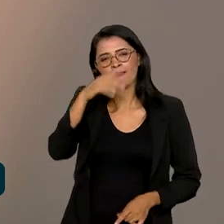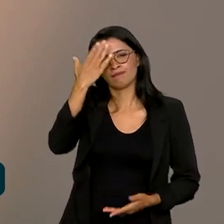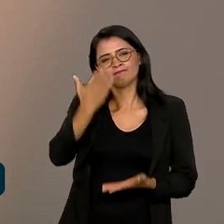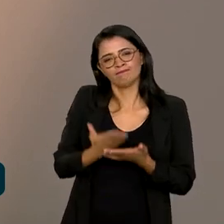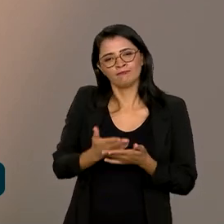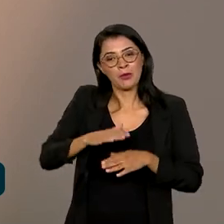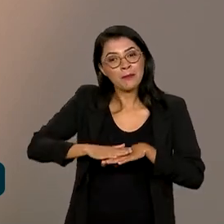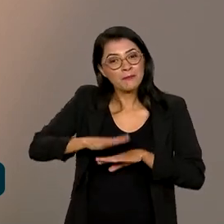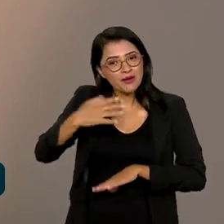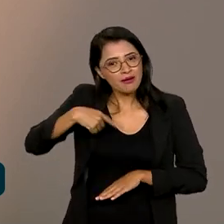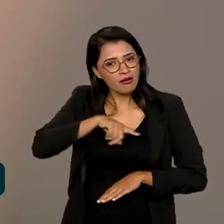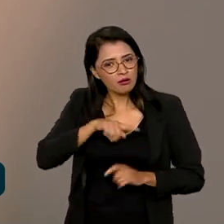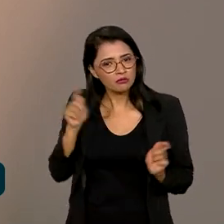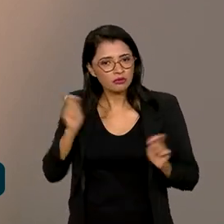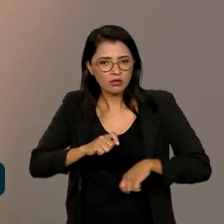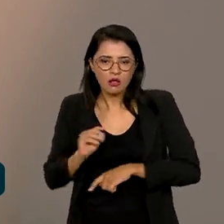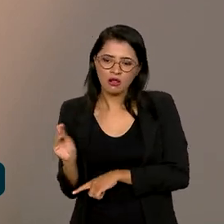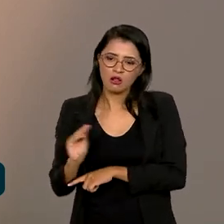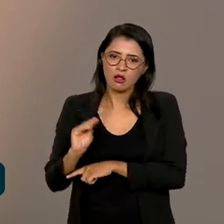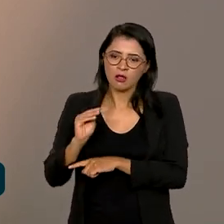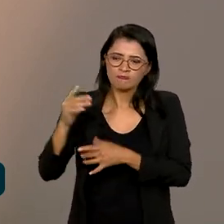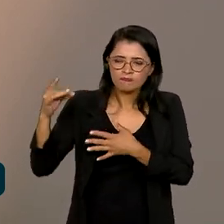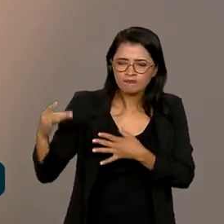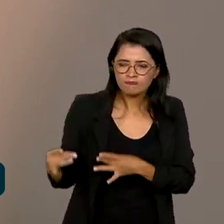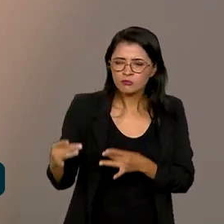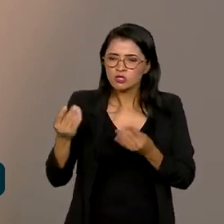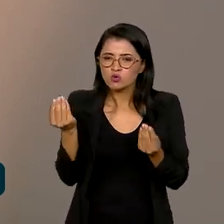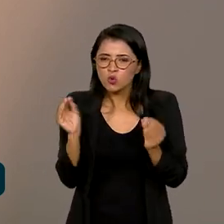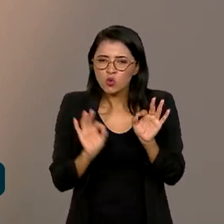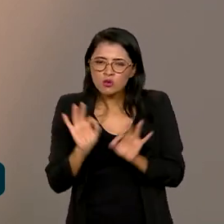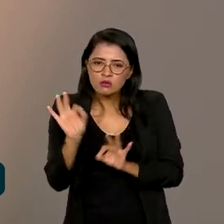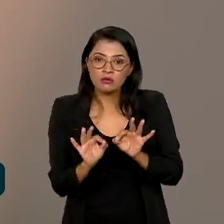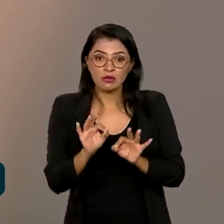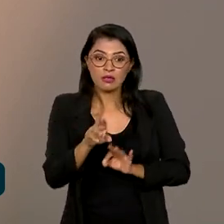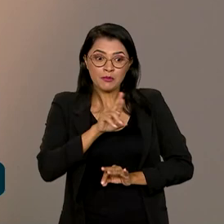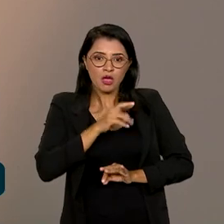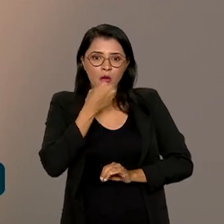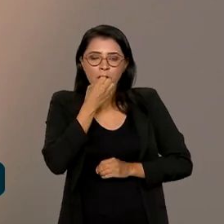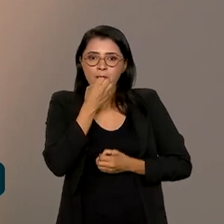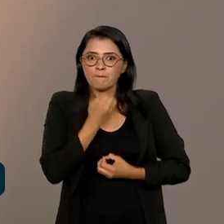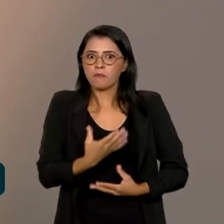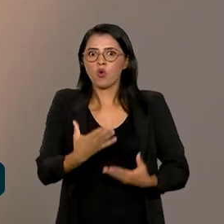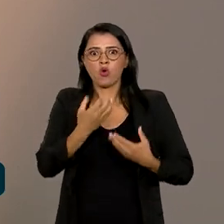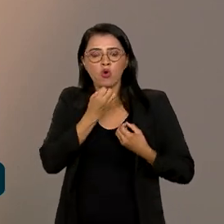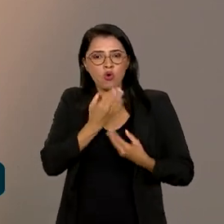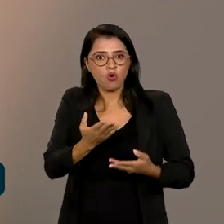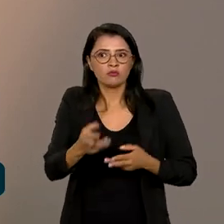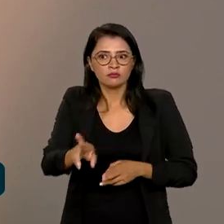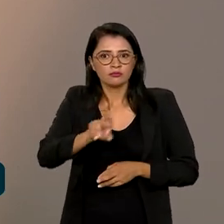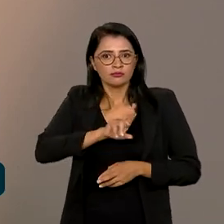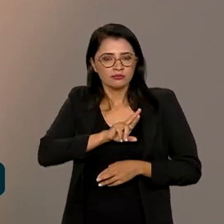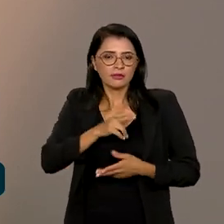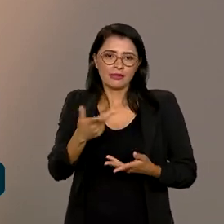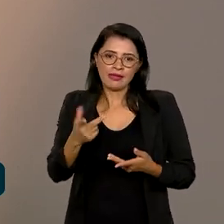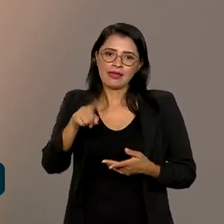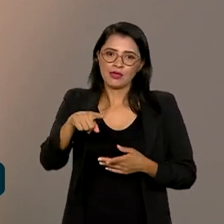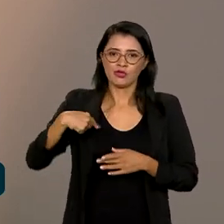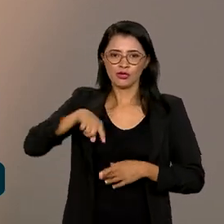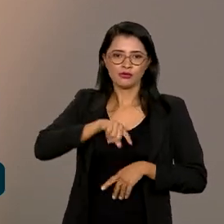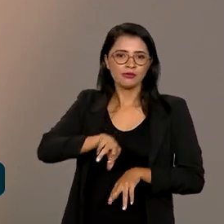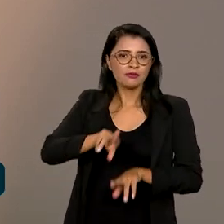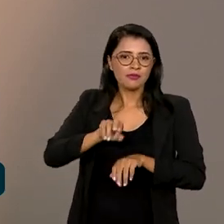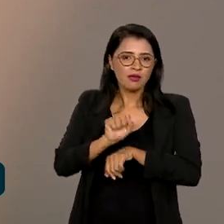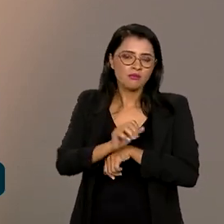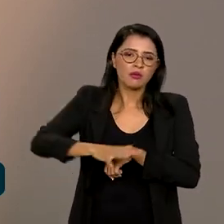quanto mais a gente puder cuidar disso, para que os resultados sejam bons resultados, tragam retorno, tanto o retorno esperado pelo